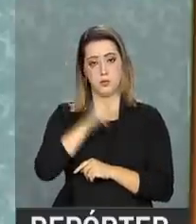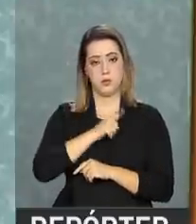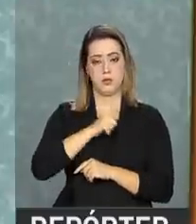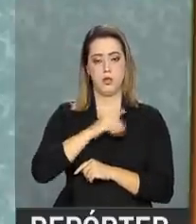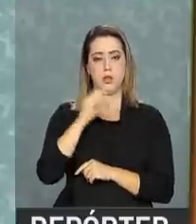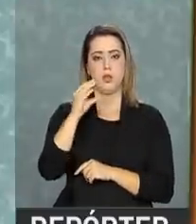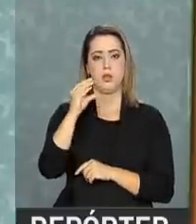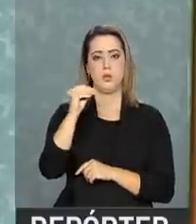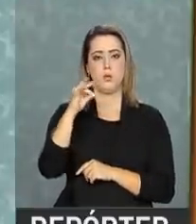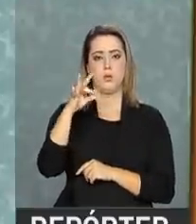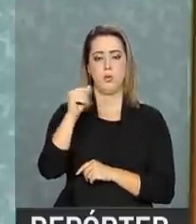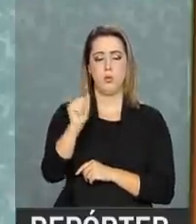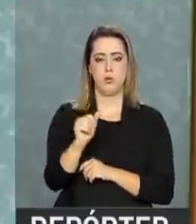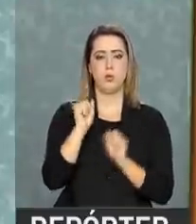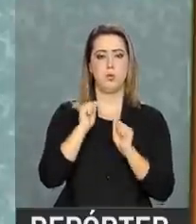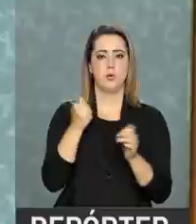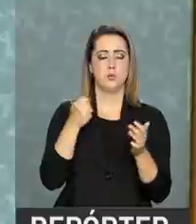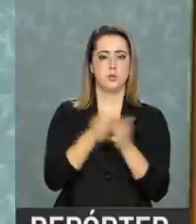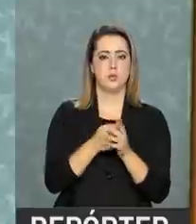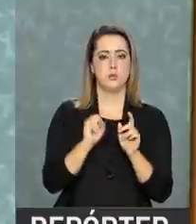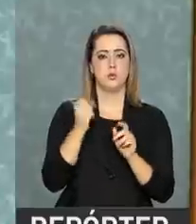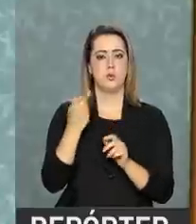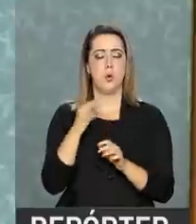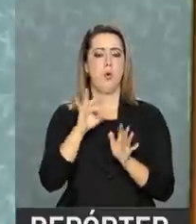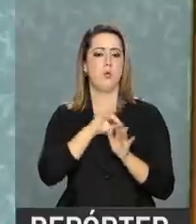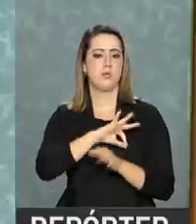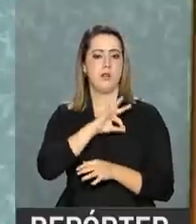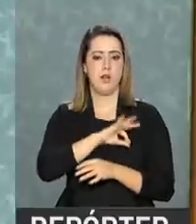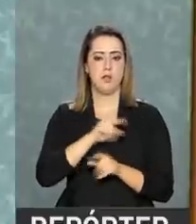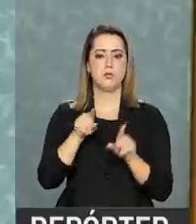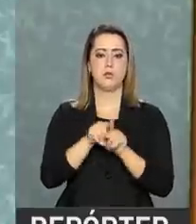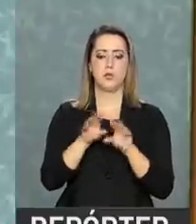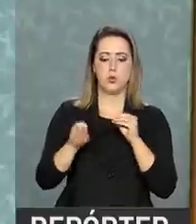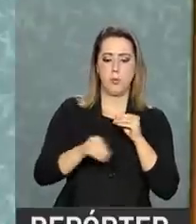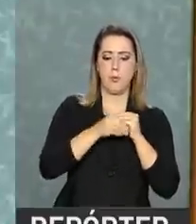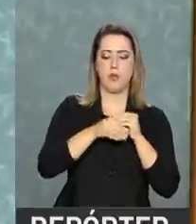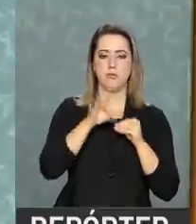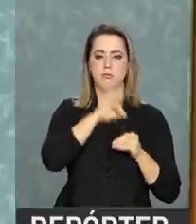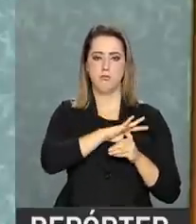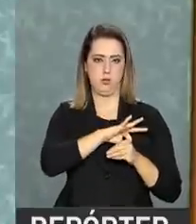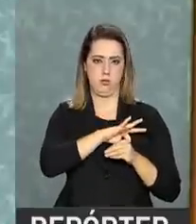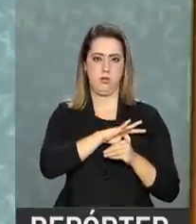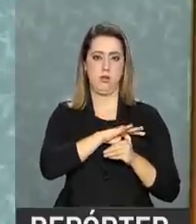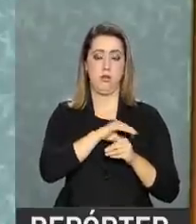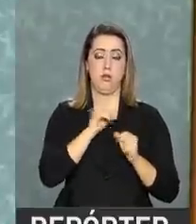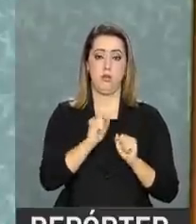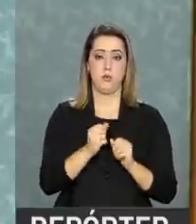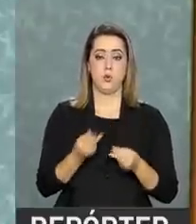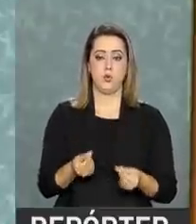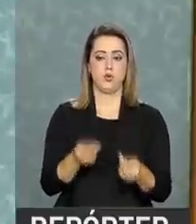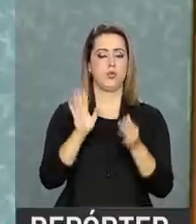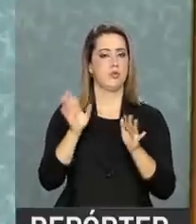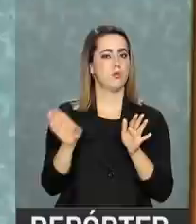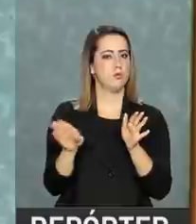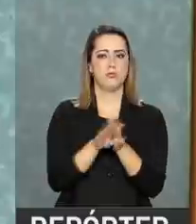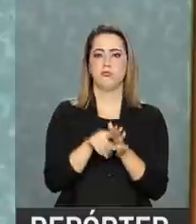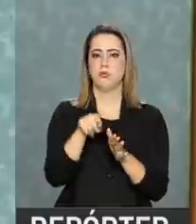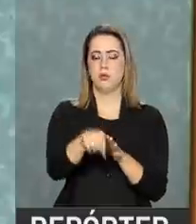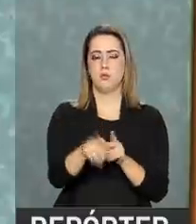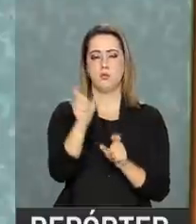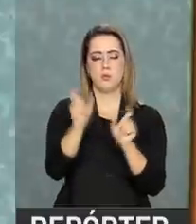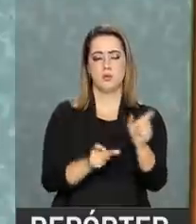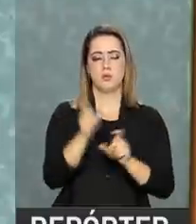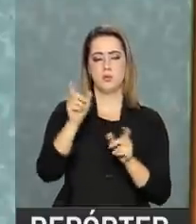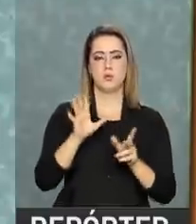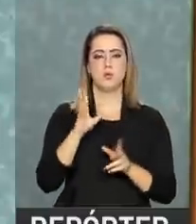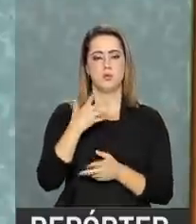ou até um pagamento via folha de pagamentos automático. Então, o dinheiro vai entrar diretamente na conta dos